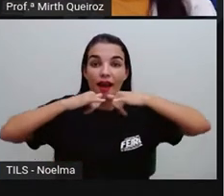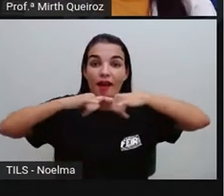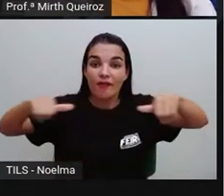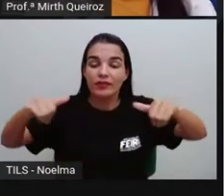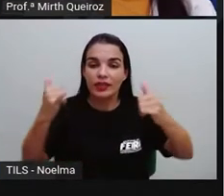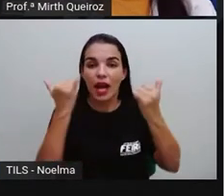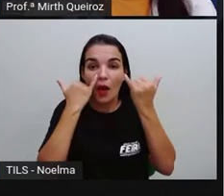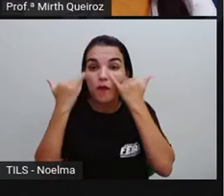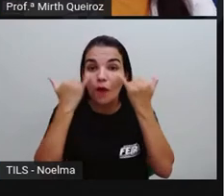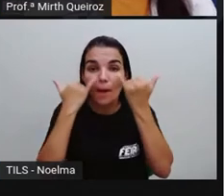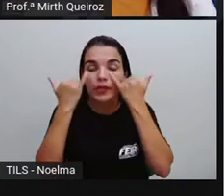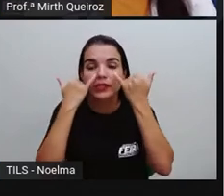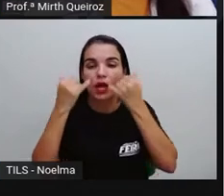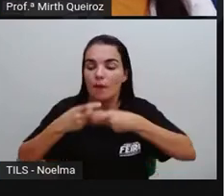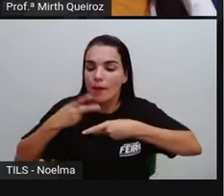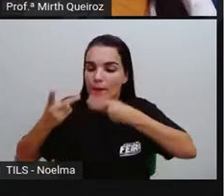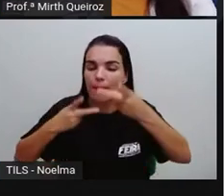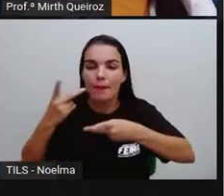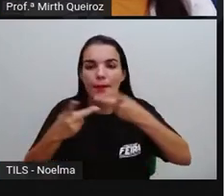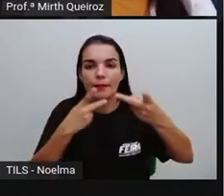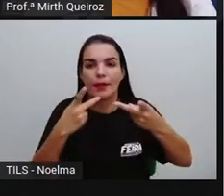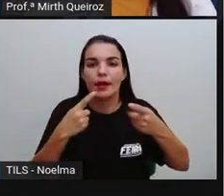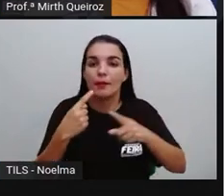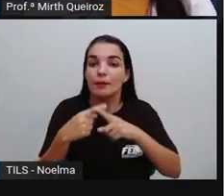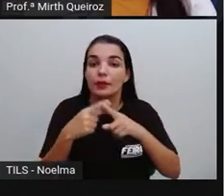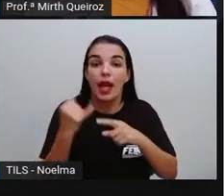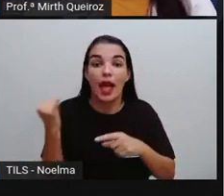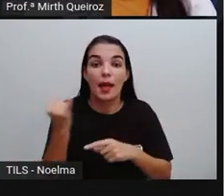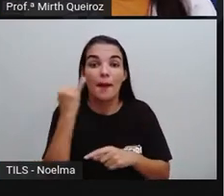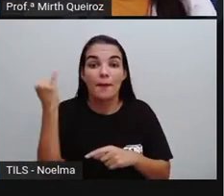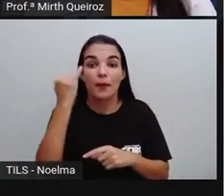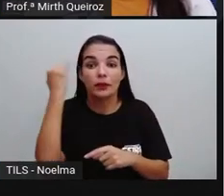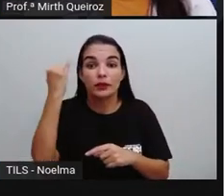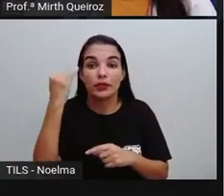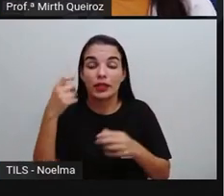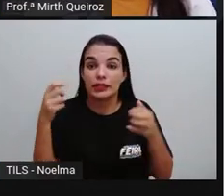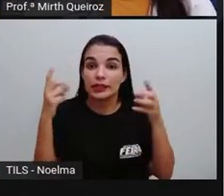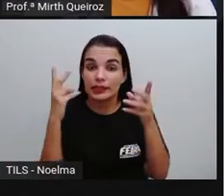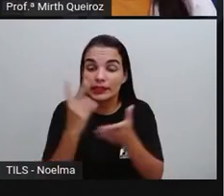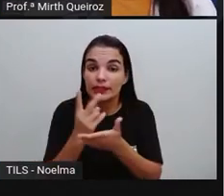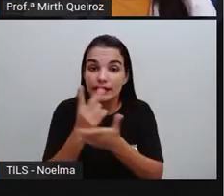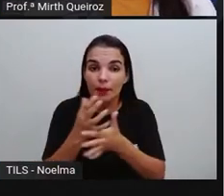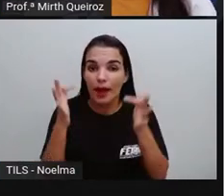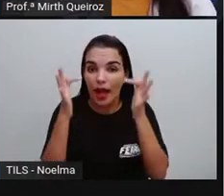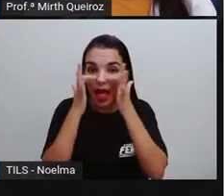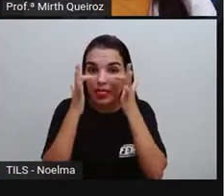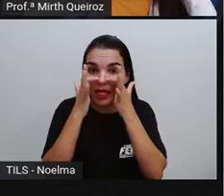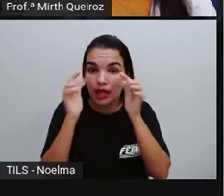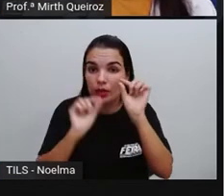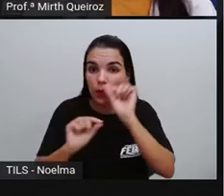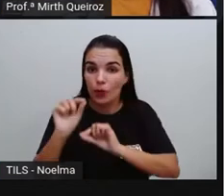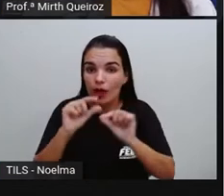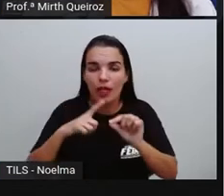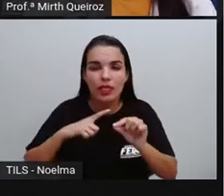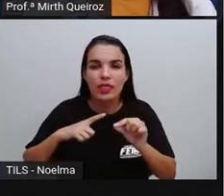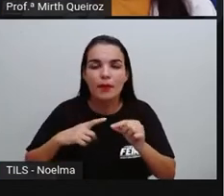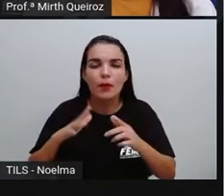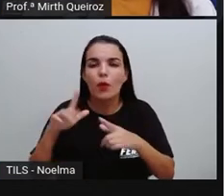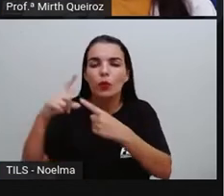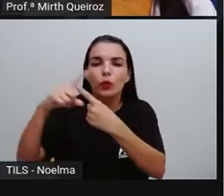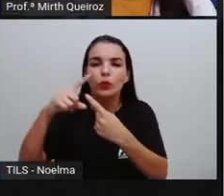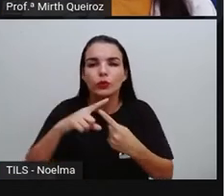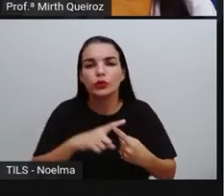informação. Um detalhe de extrema importância que devemos estar atentos é sobre o tipo de linguagem que é